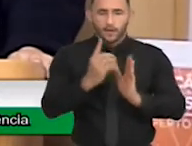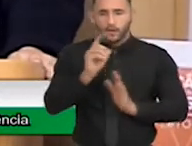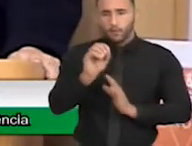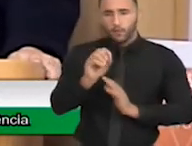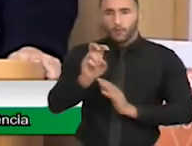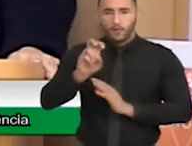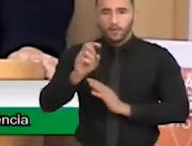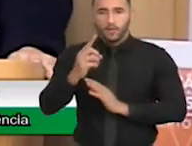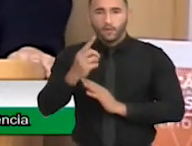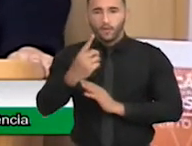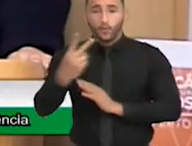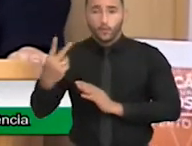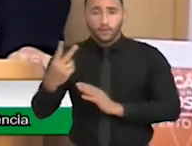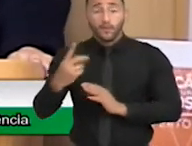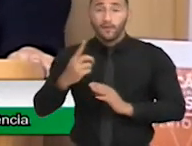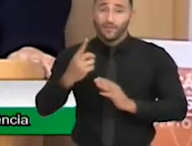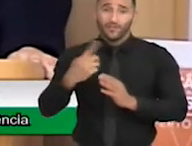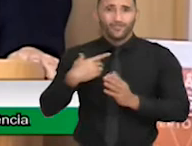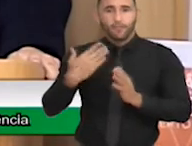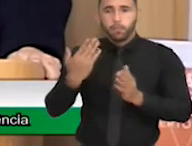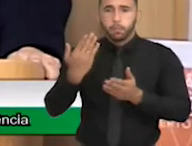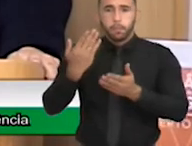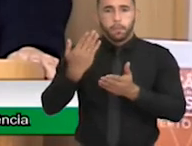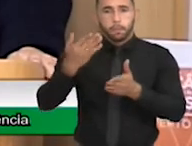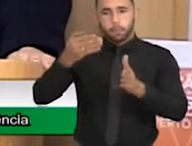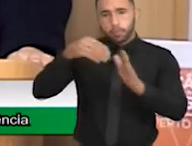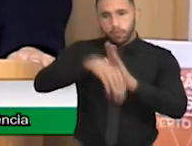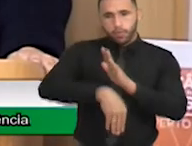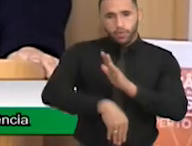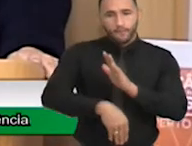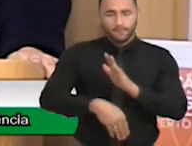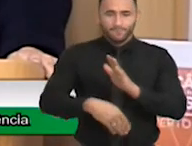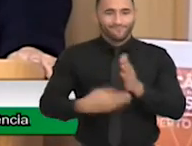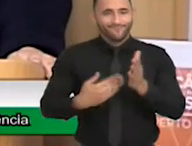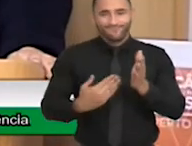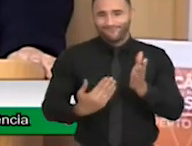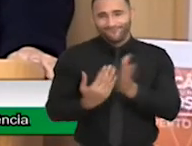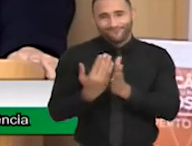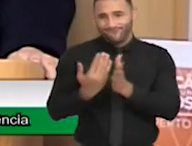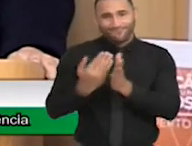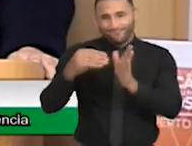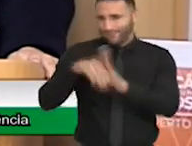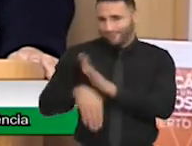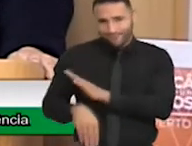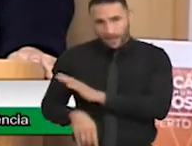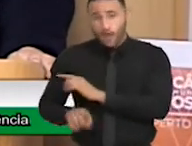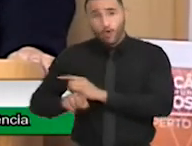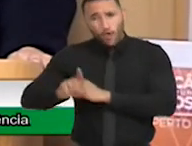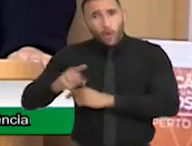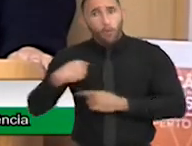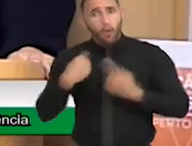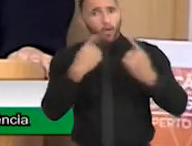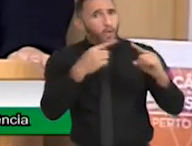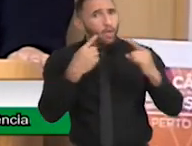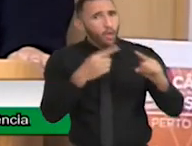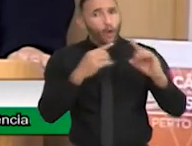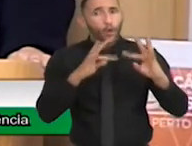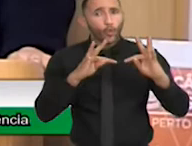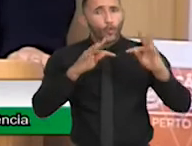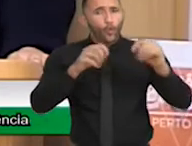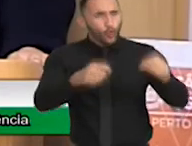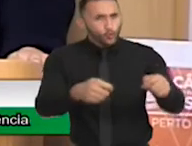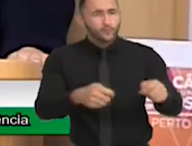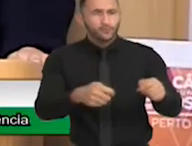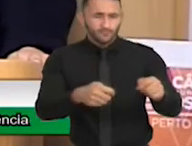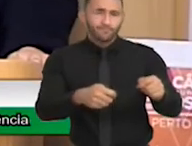foi negado por uma ideologia. Eu rebati todos os argumentos do jurídico. Mandei um abaixo